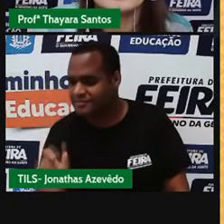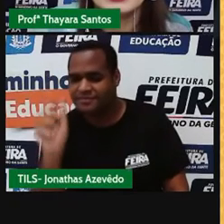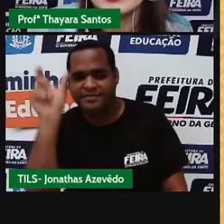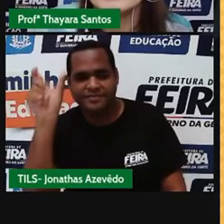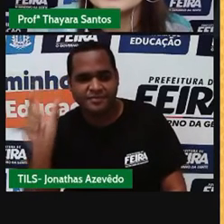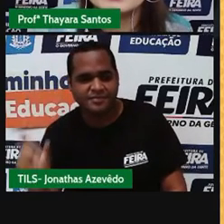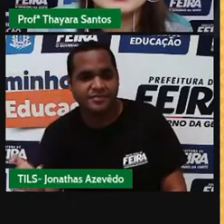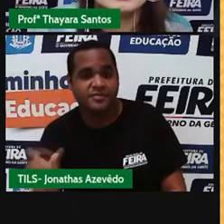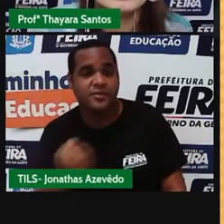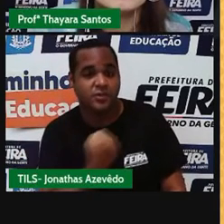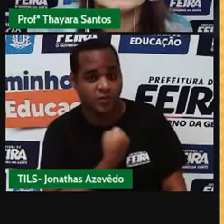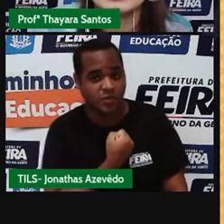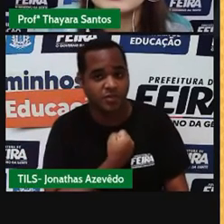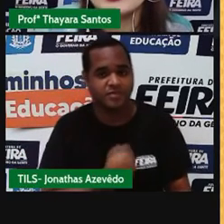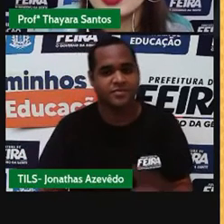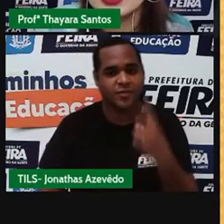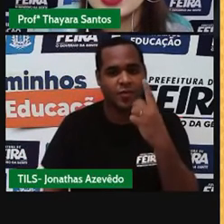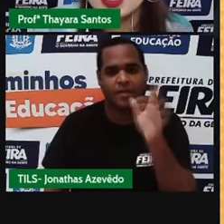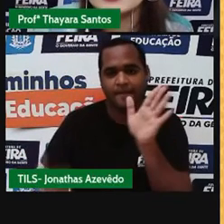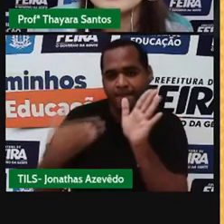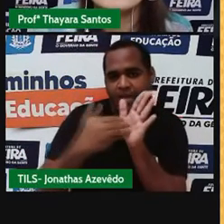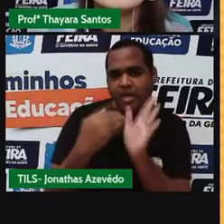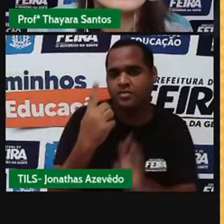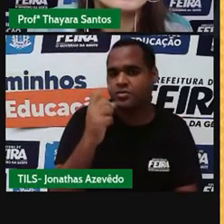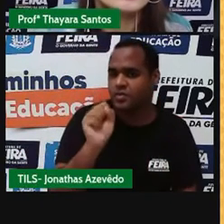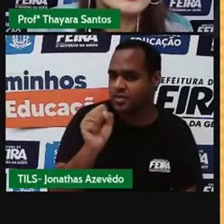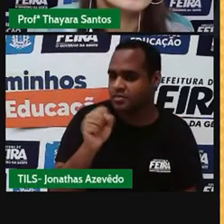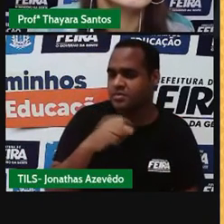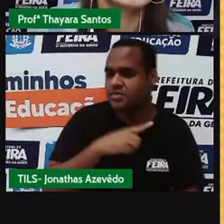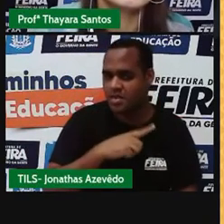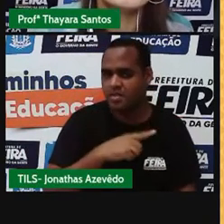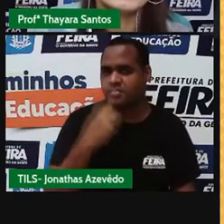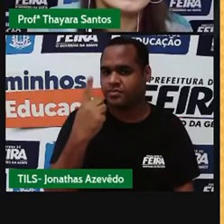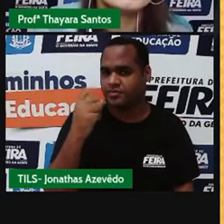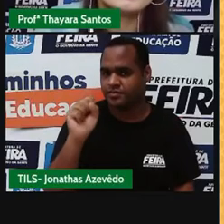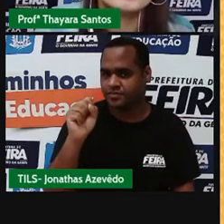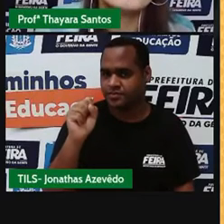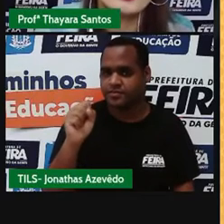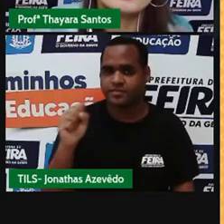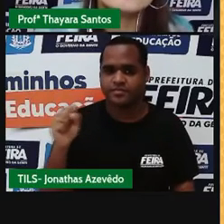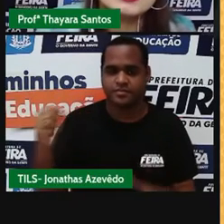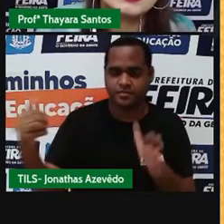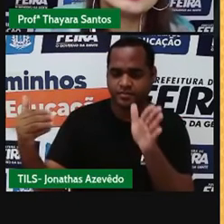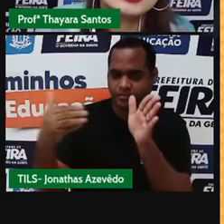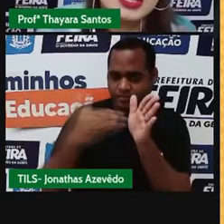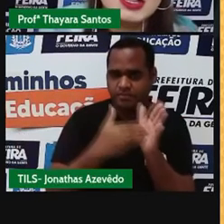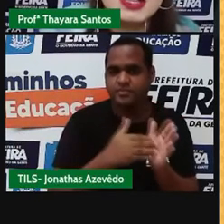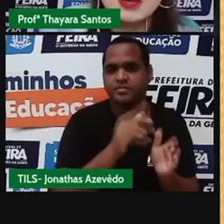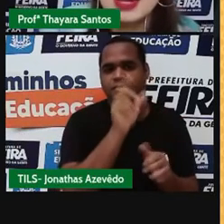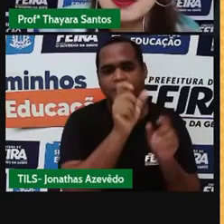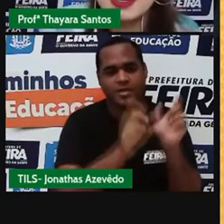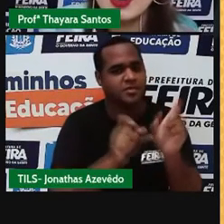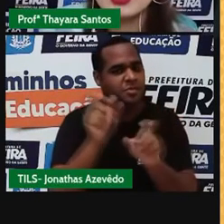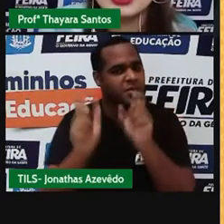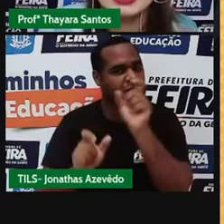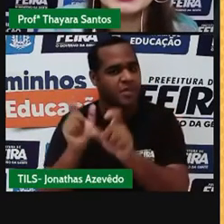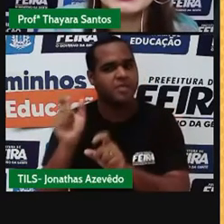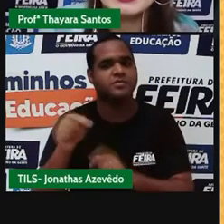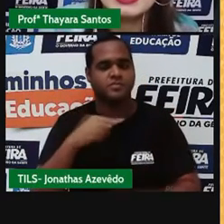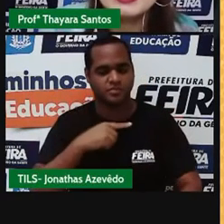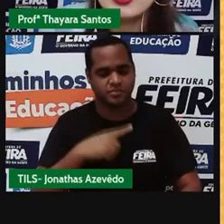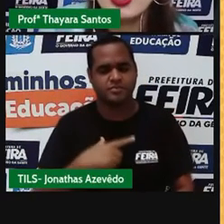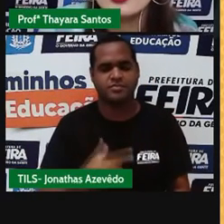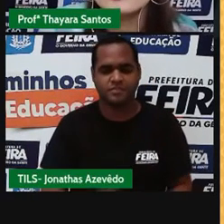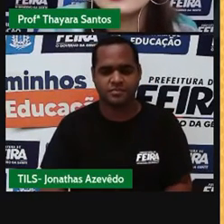elas estão numeradas, de 1 até 18. São 18 colunas que a gente tem nessa tabela periódica.